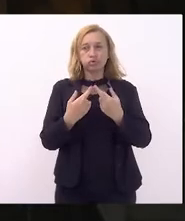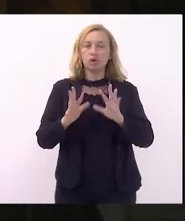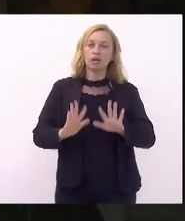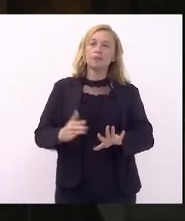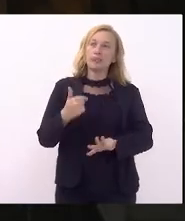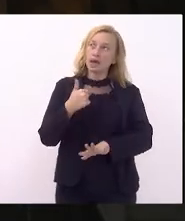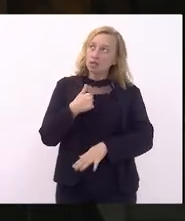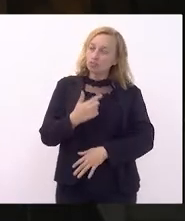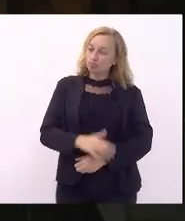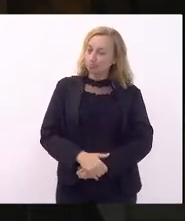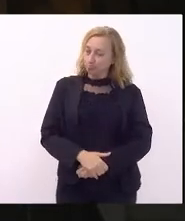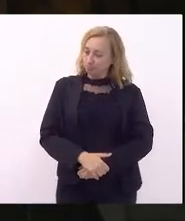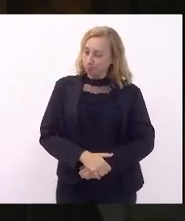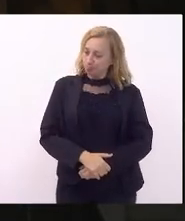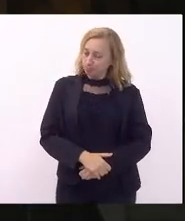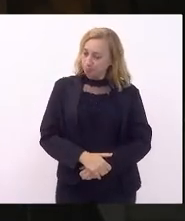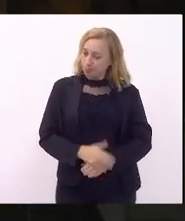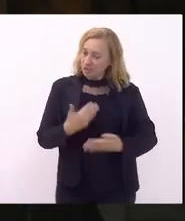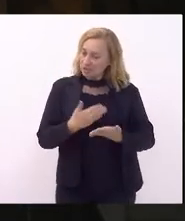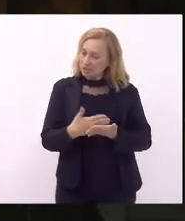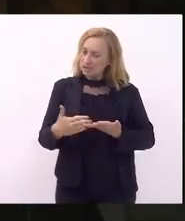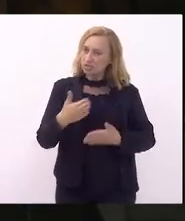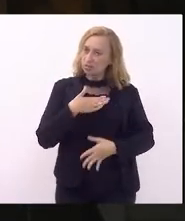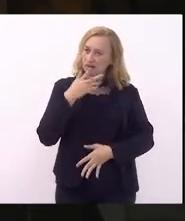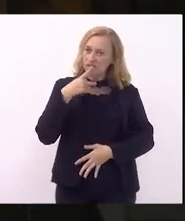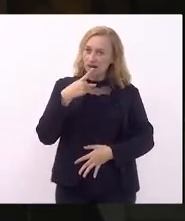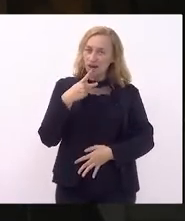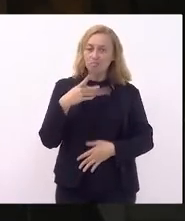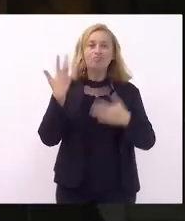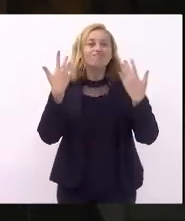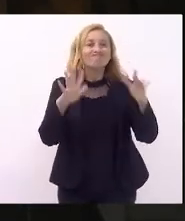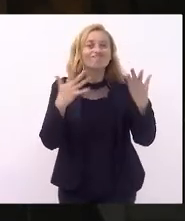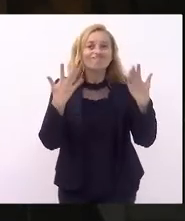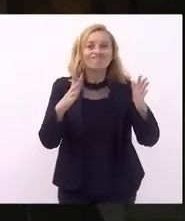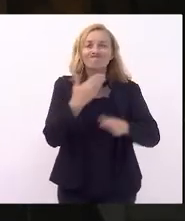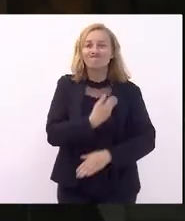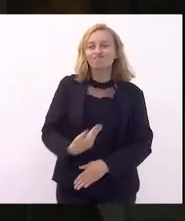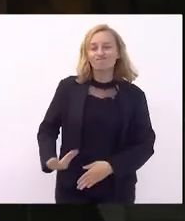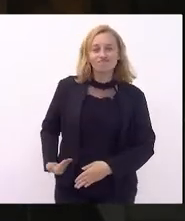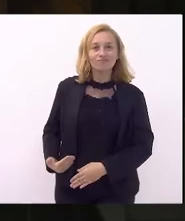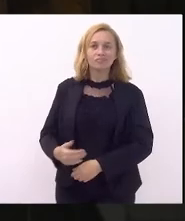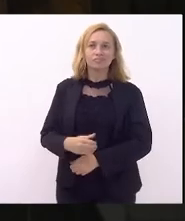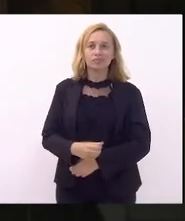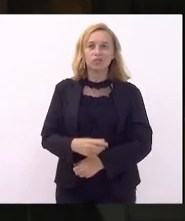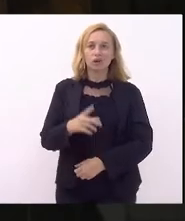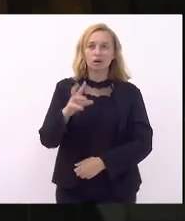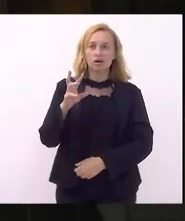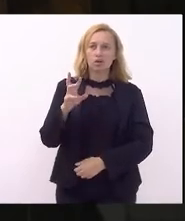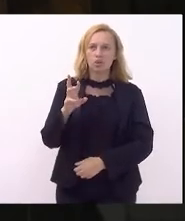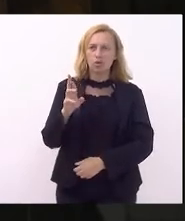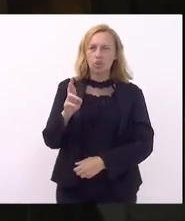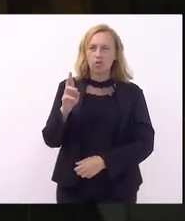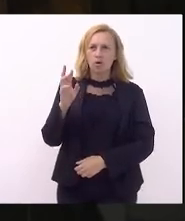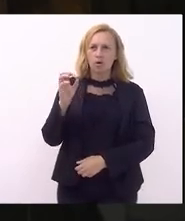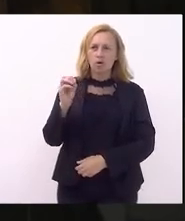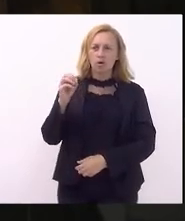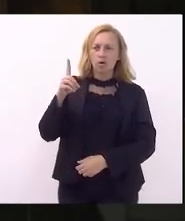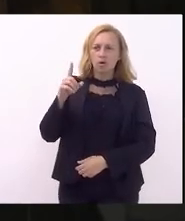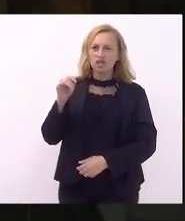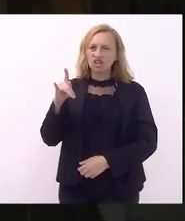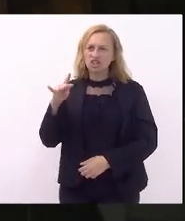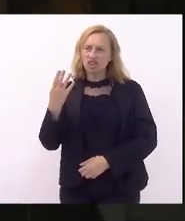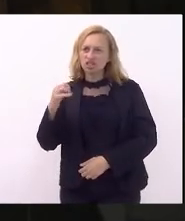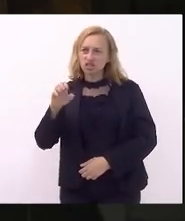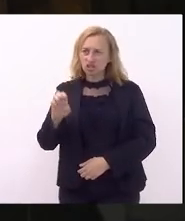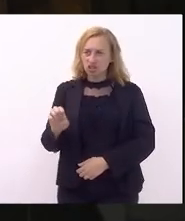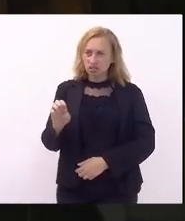abro a minha fala parabenizando o governador Ron de Sanches, quem não sabe